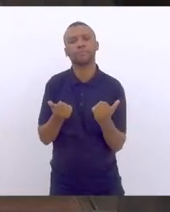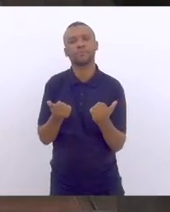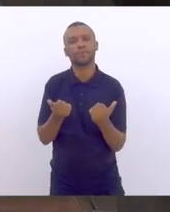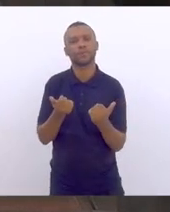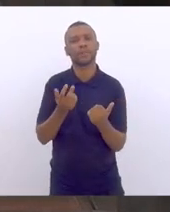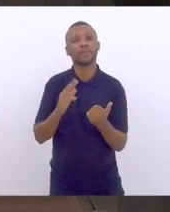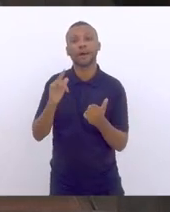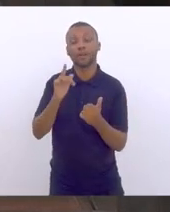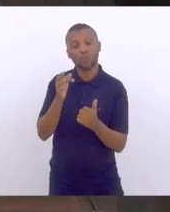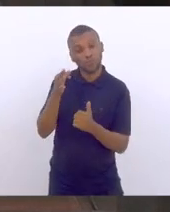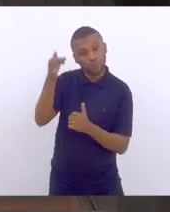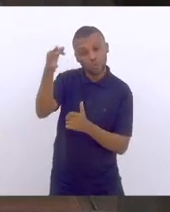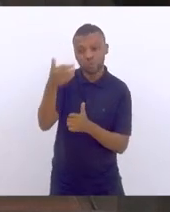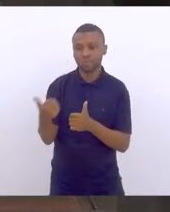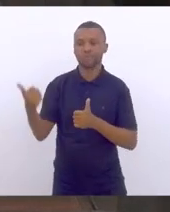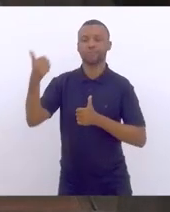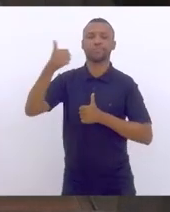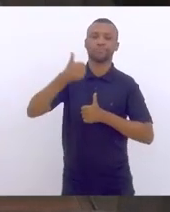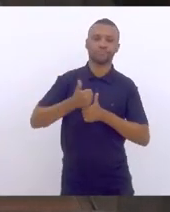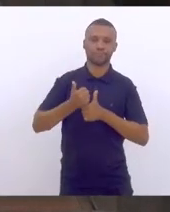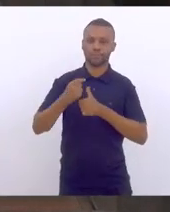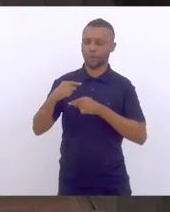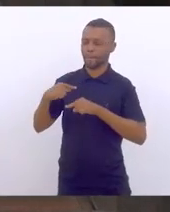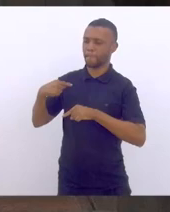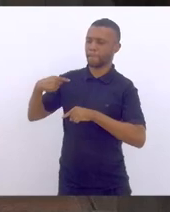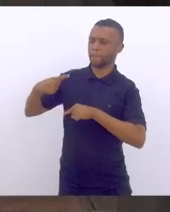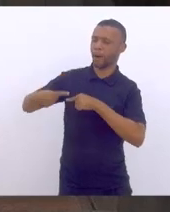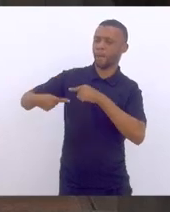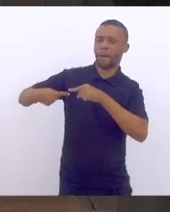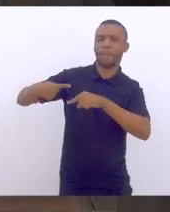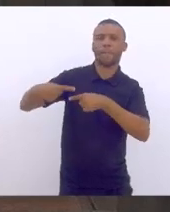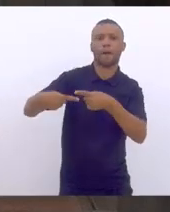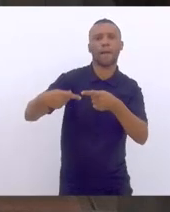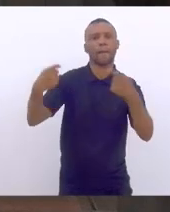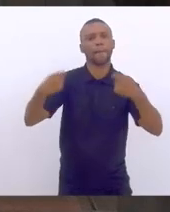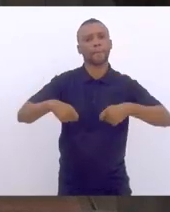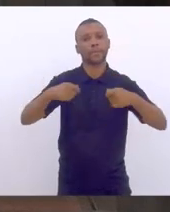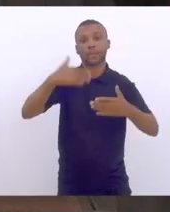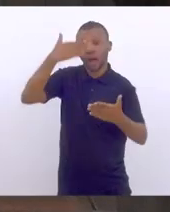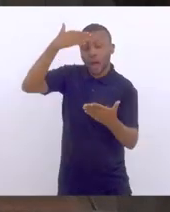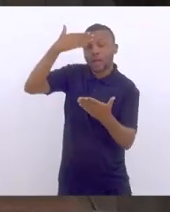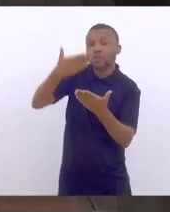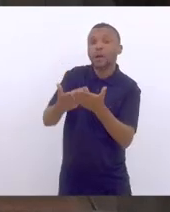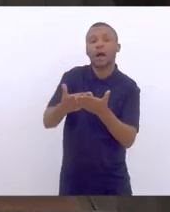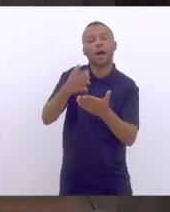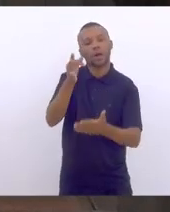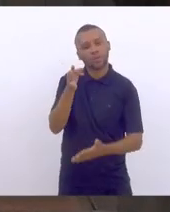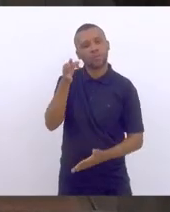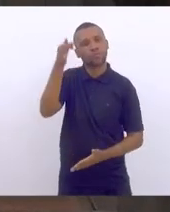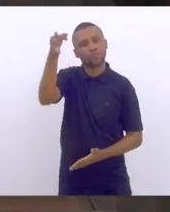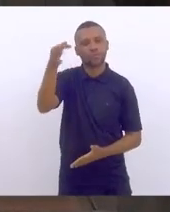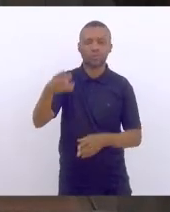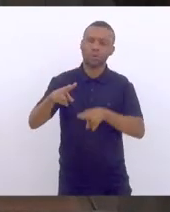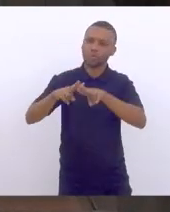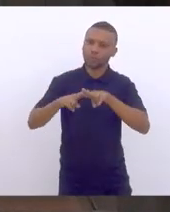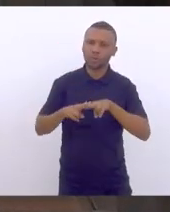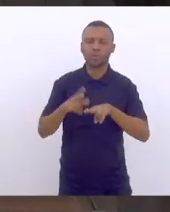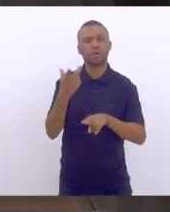e precisam acreditar no futuro. Então, por isso, fiz questão